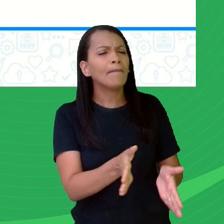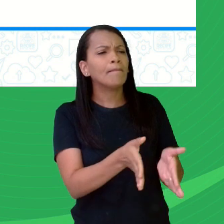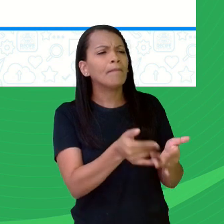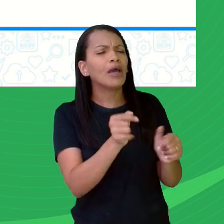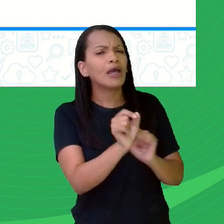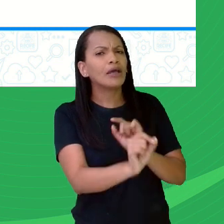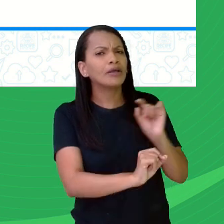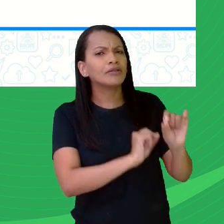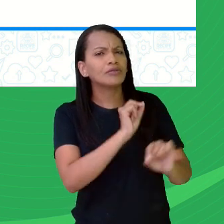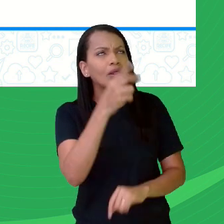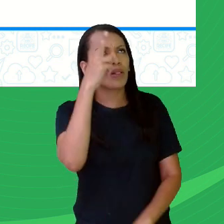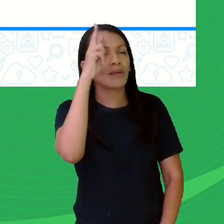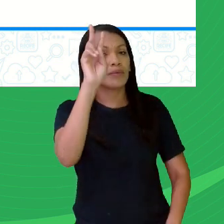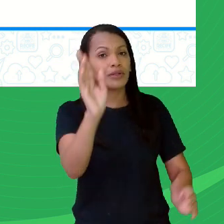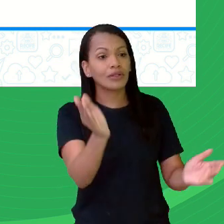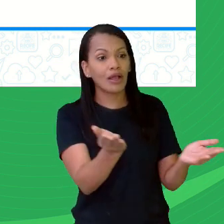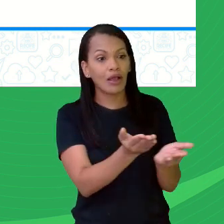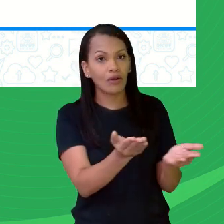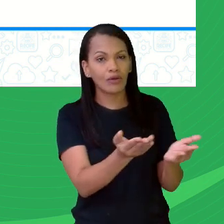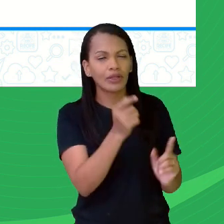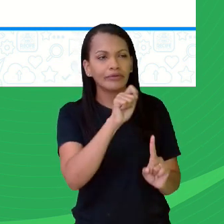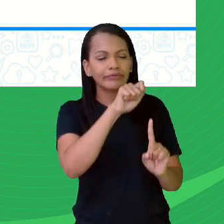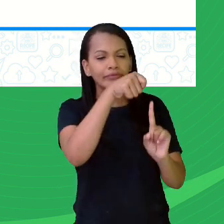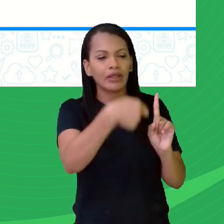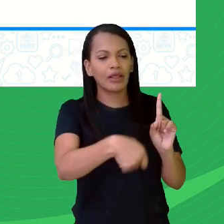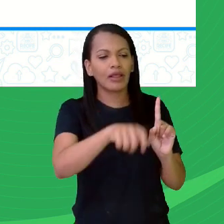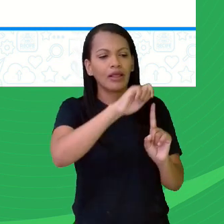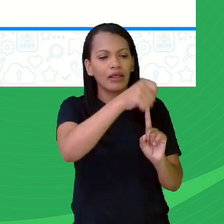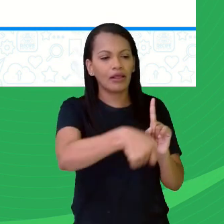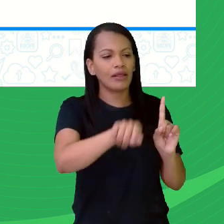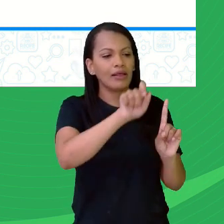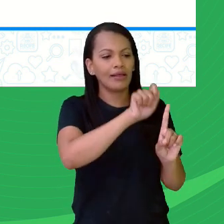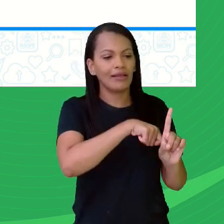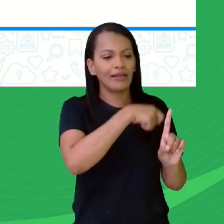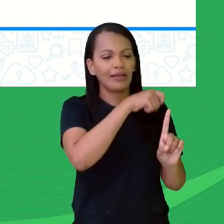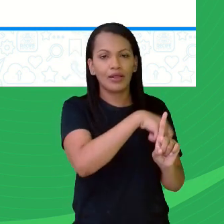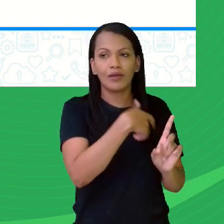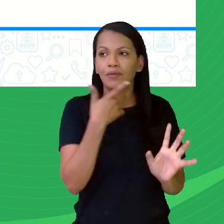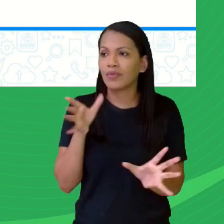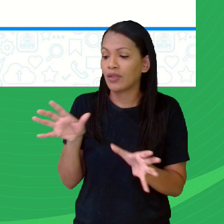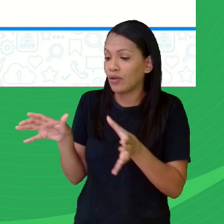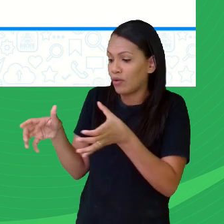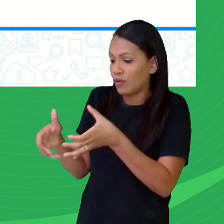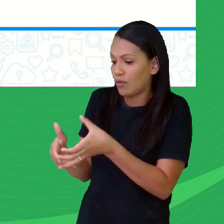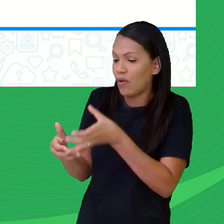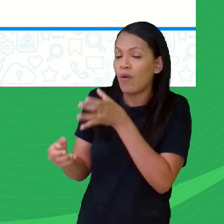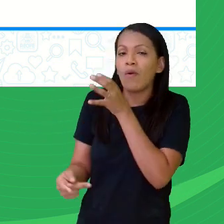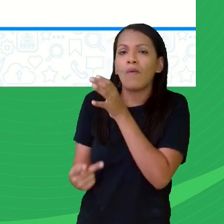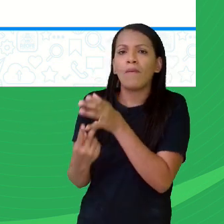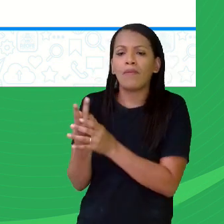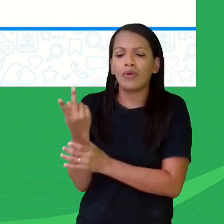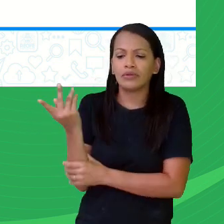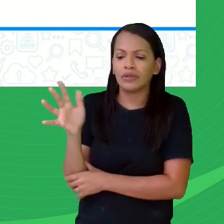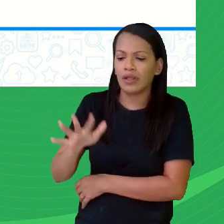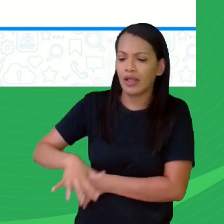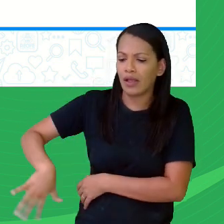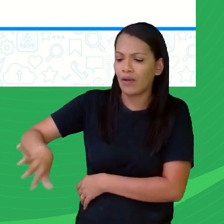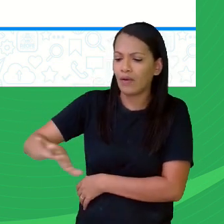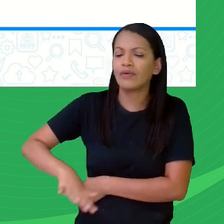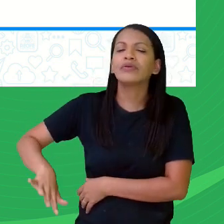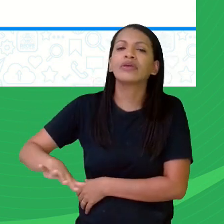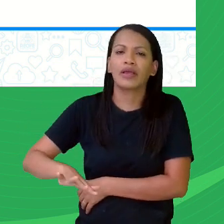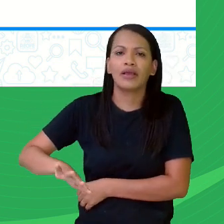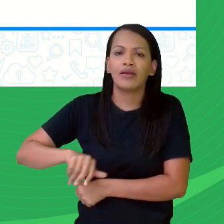eu estou lembrando agora da banana, um cacho de banana. Coletivo de plantas de uma região, é flora.